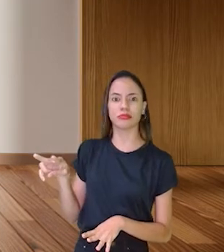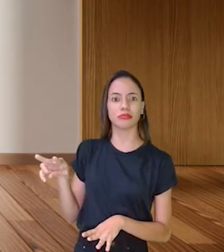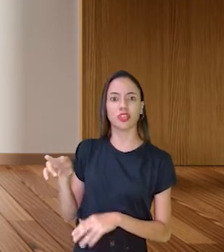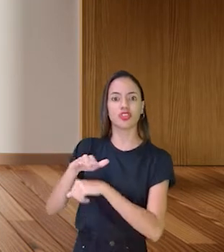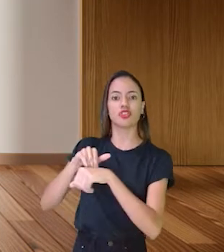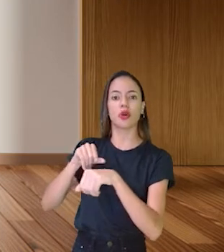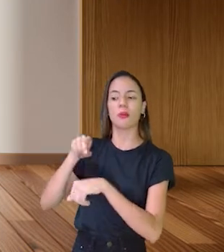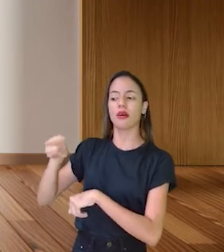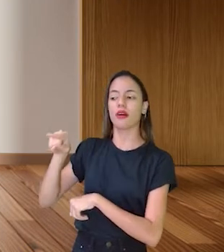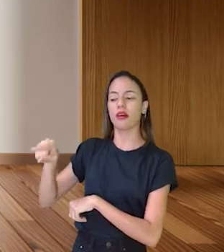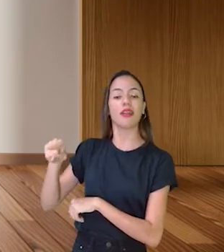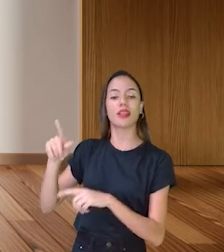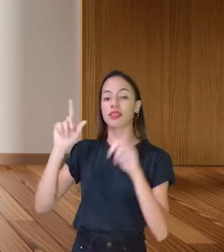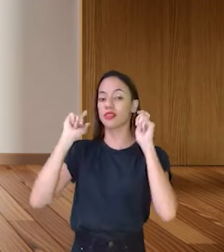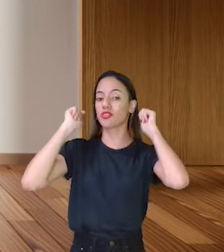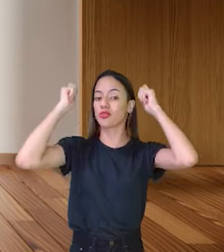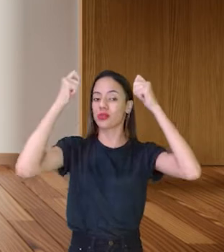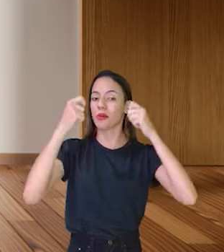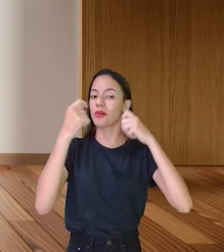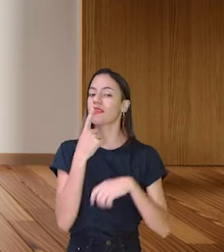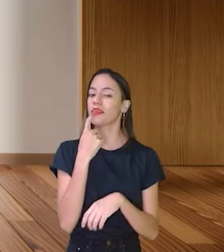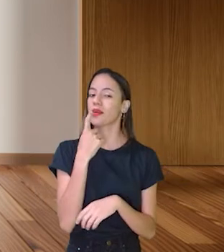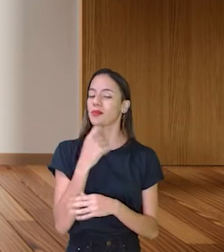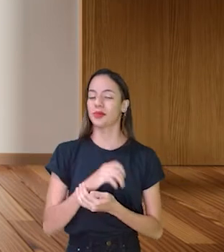de chapeuzinho vermelho.